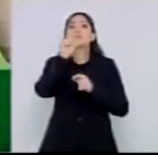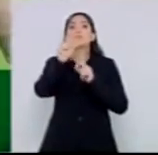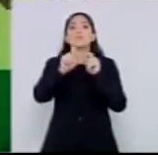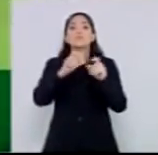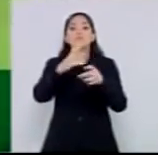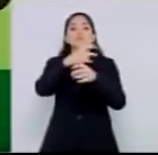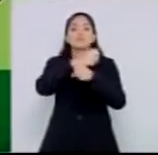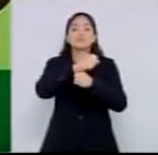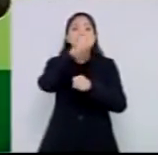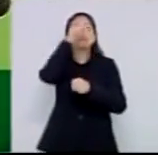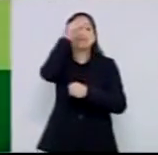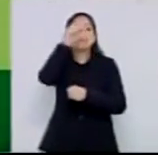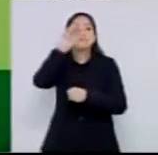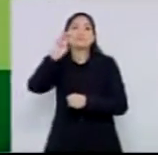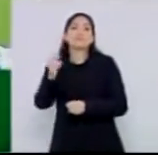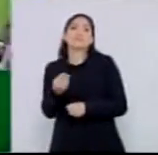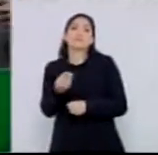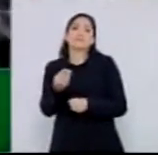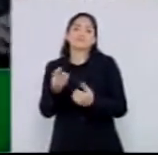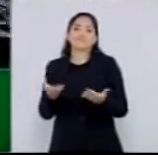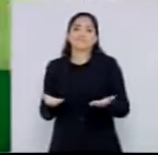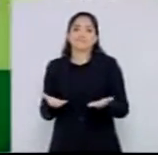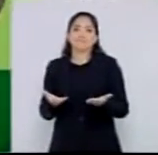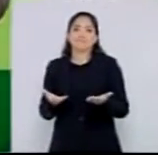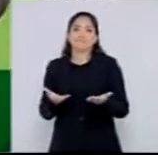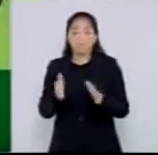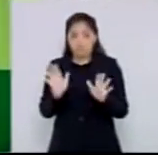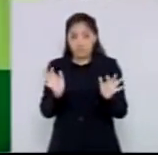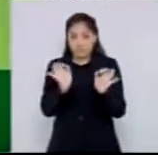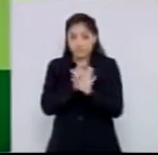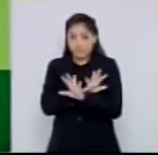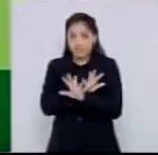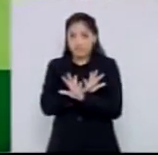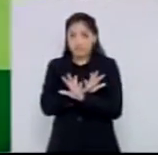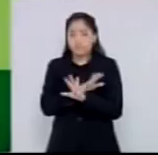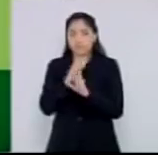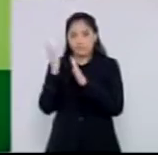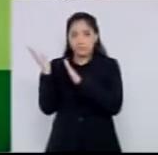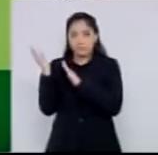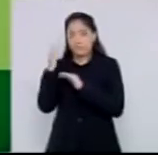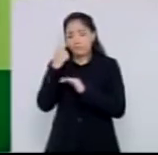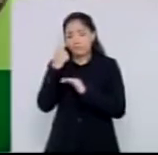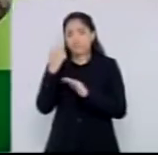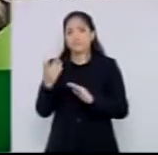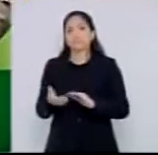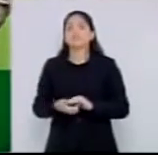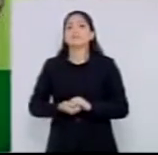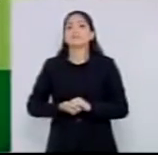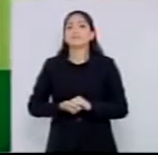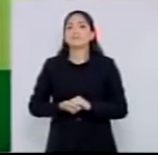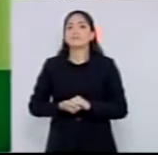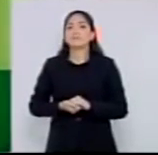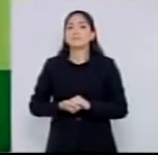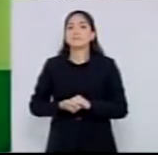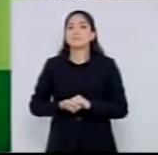Aí está, para encerrar, pode passar o próximo slide, agora olha só,